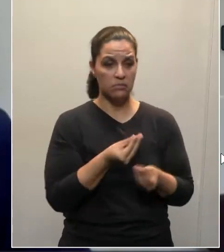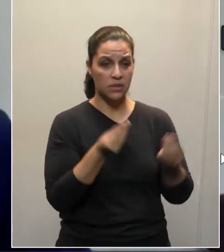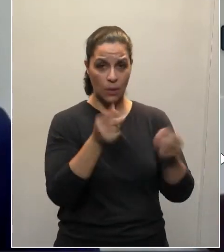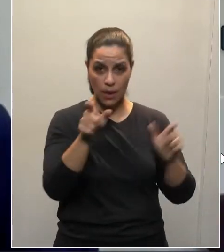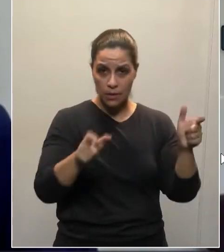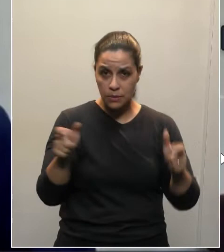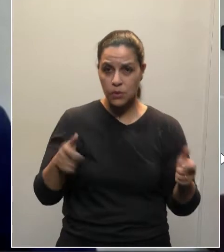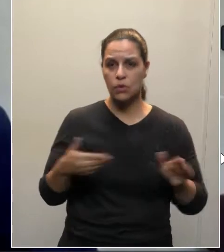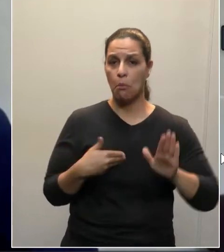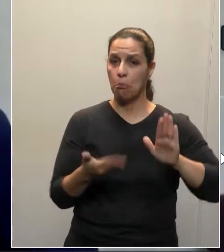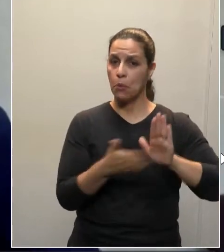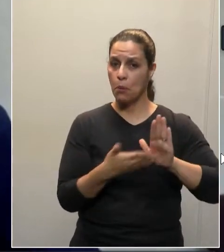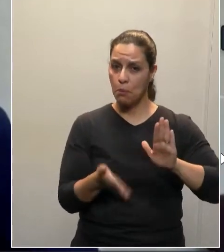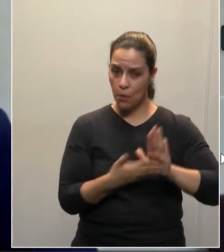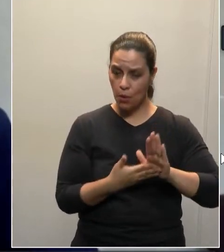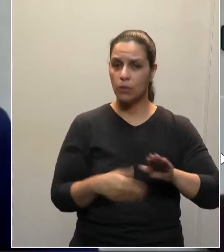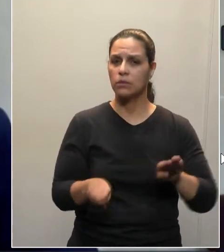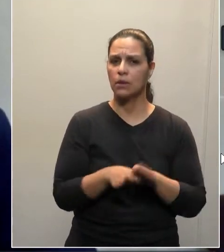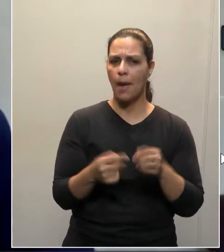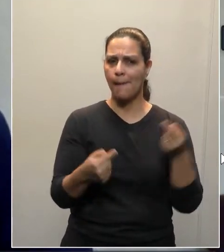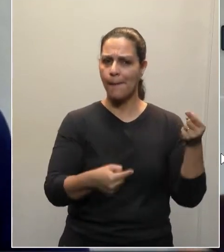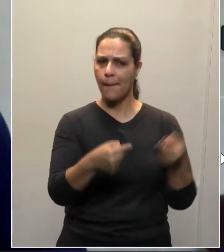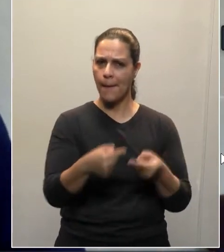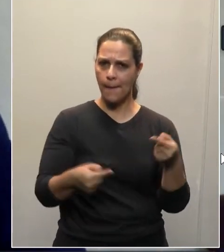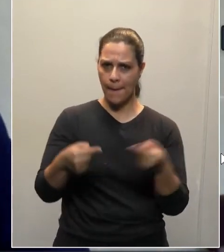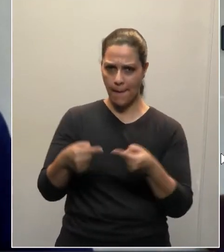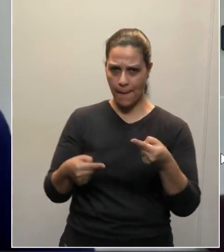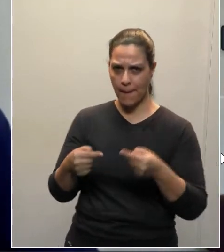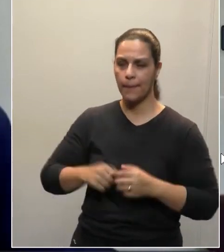as propostas, fazendo bom debate.